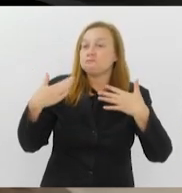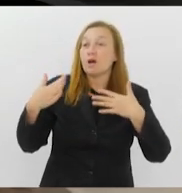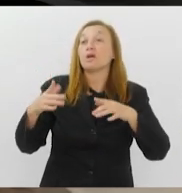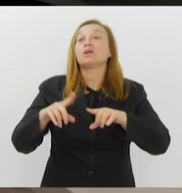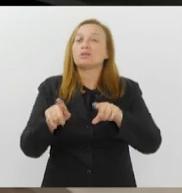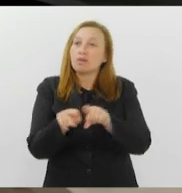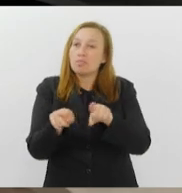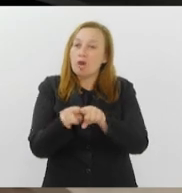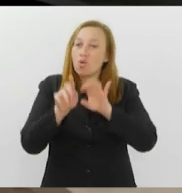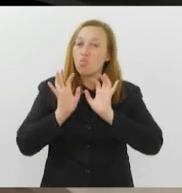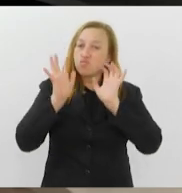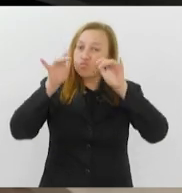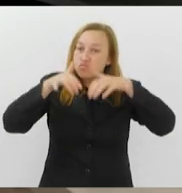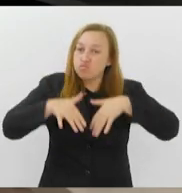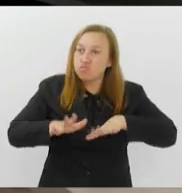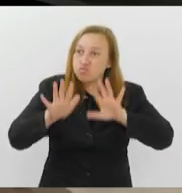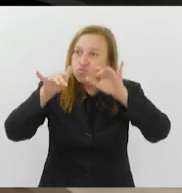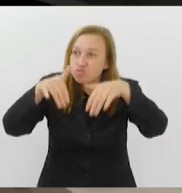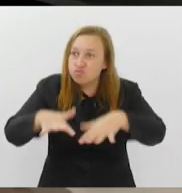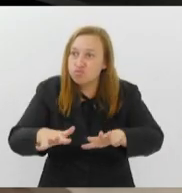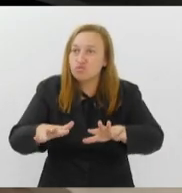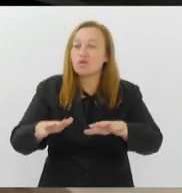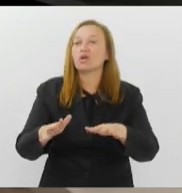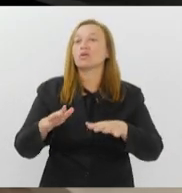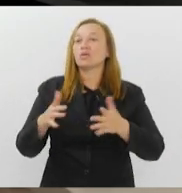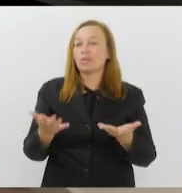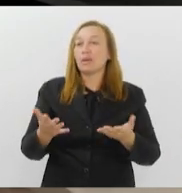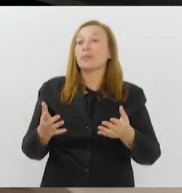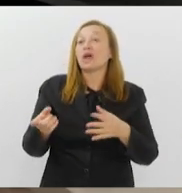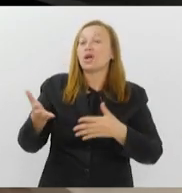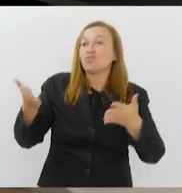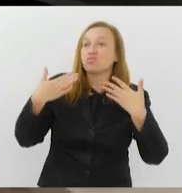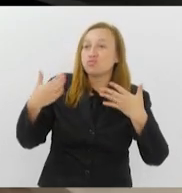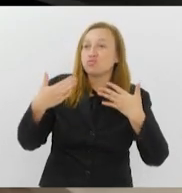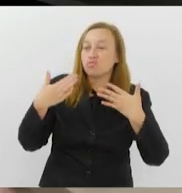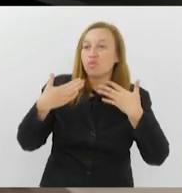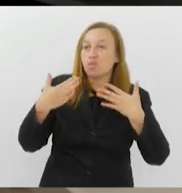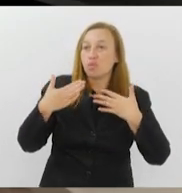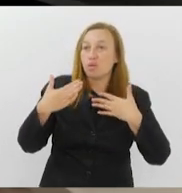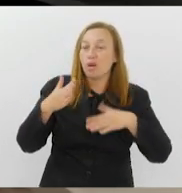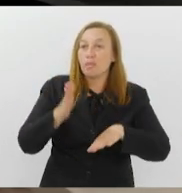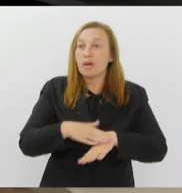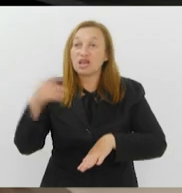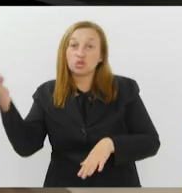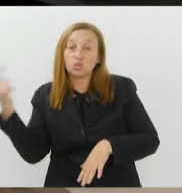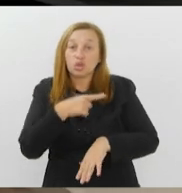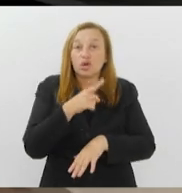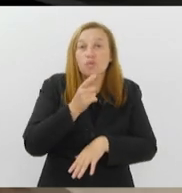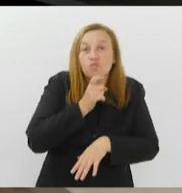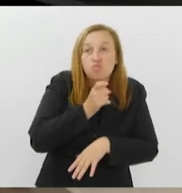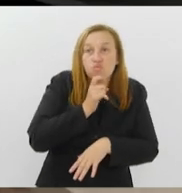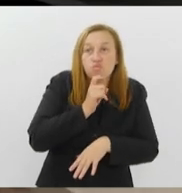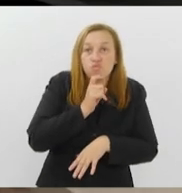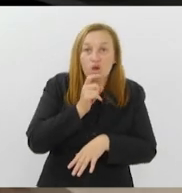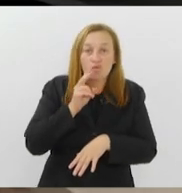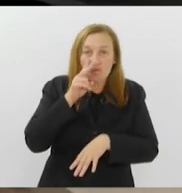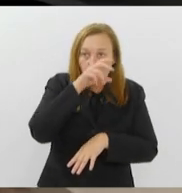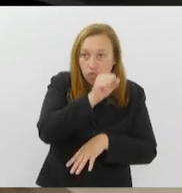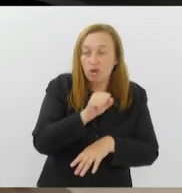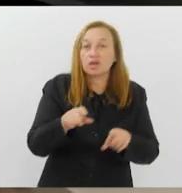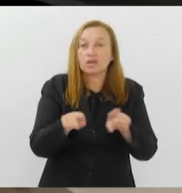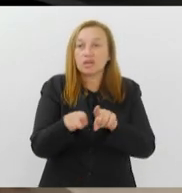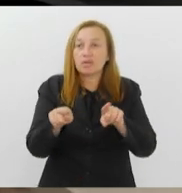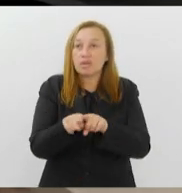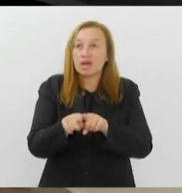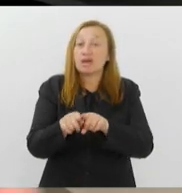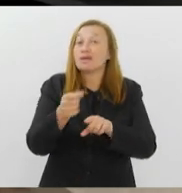estação. O calor deve ocorrer de forma mais frequente do que nos últimos dois invernos, com picos inclusive em julho, e possibilidade de ondas de calor